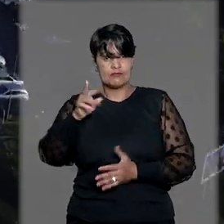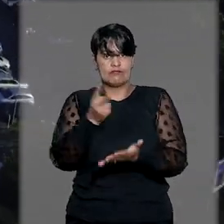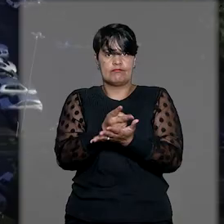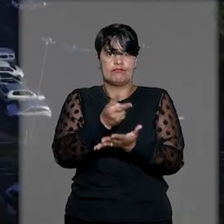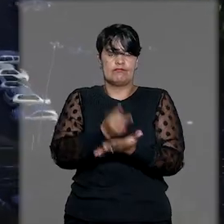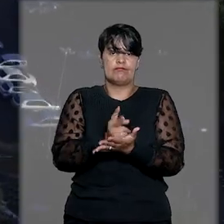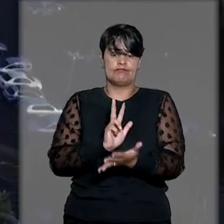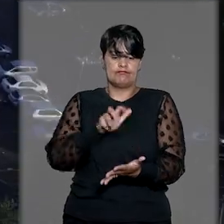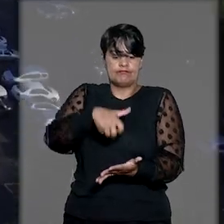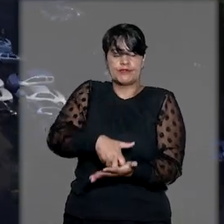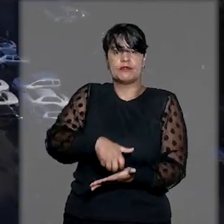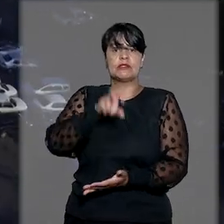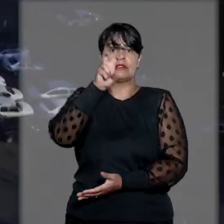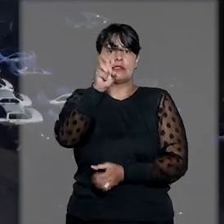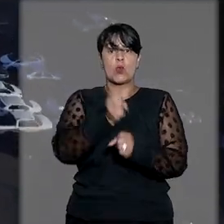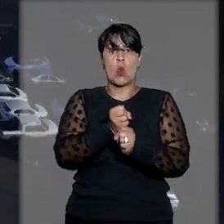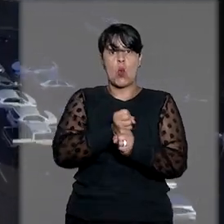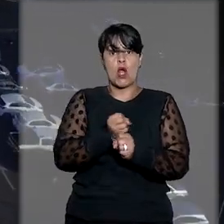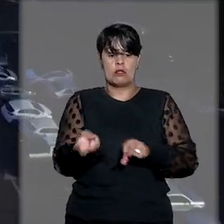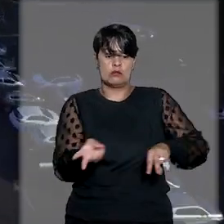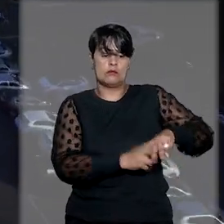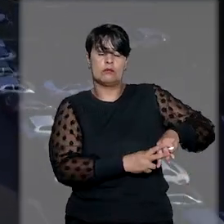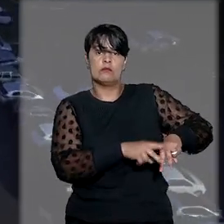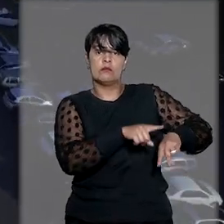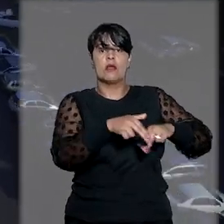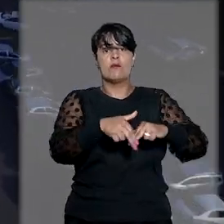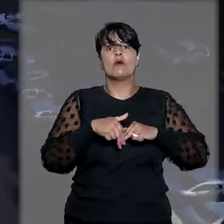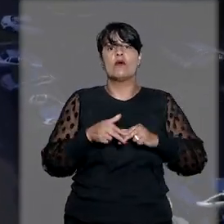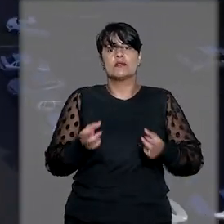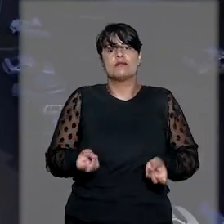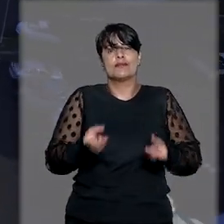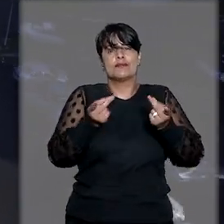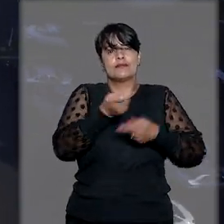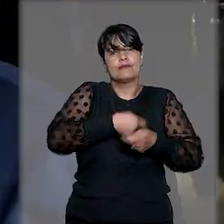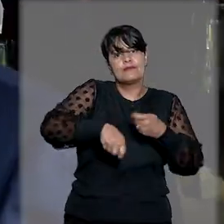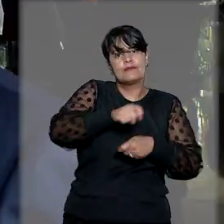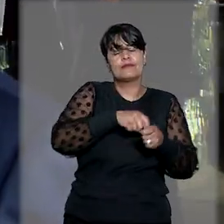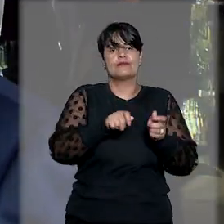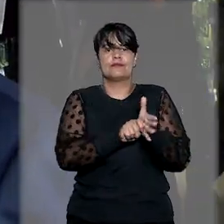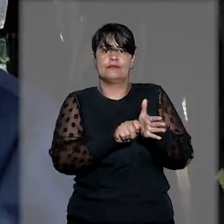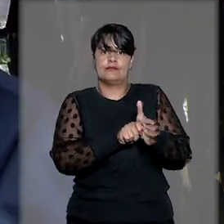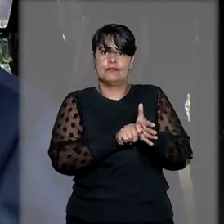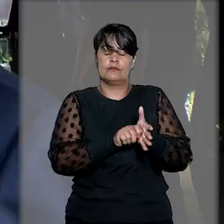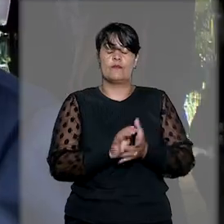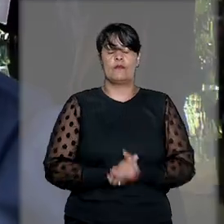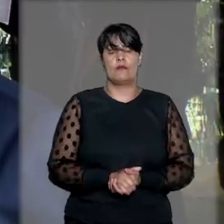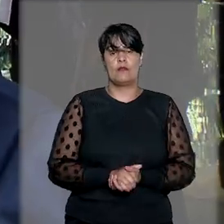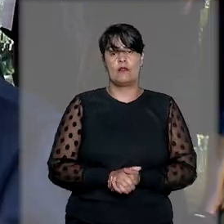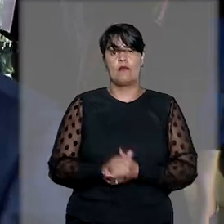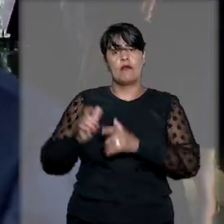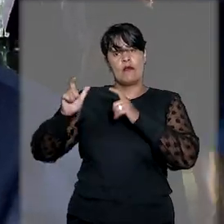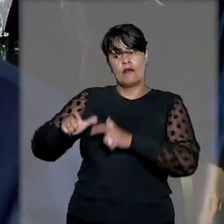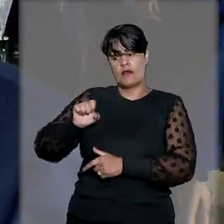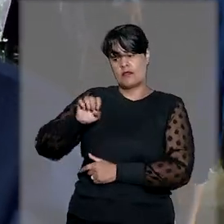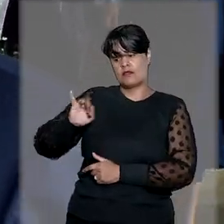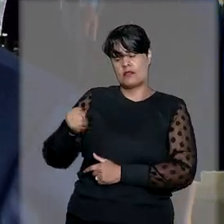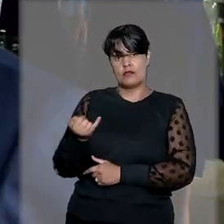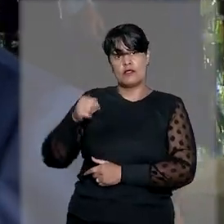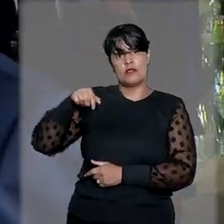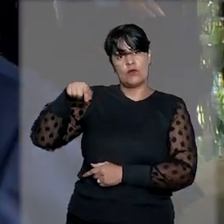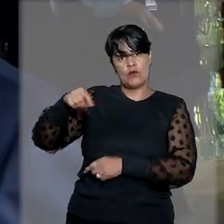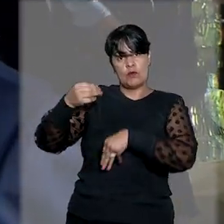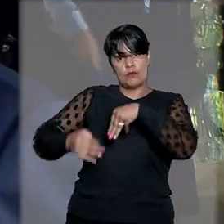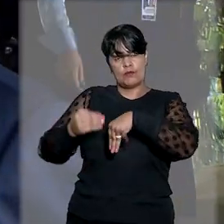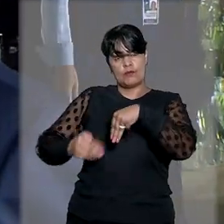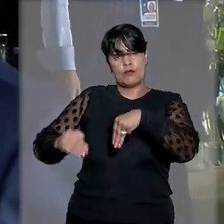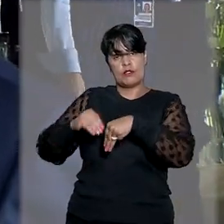condenação à pena de 5 anos e 10 meses por tráfico de entorpecentes. No STJ, o ministro Og Fernandes destacou